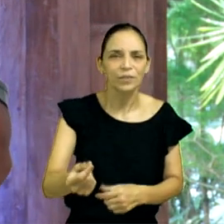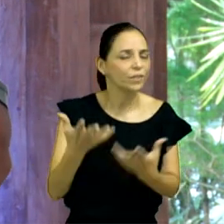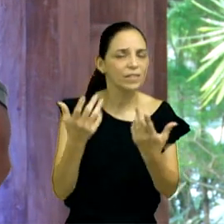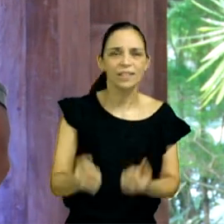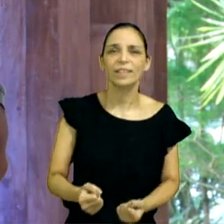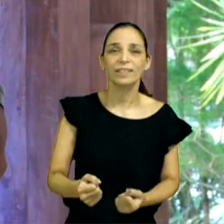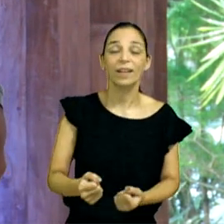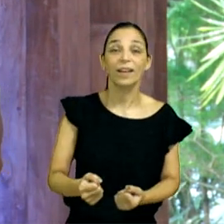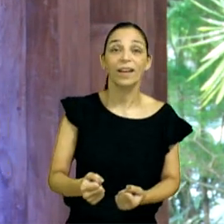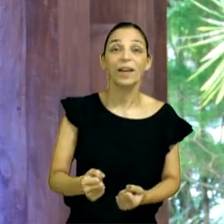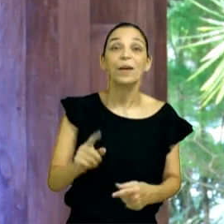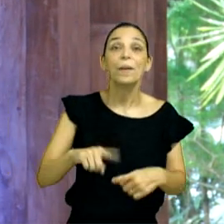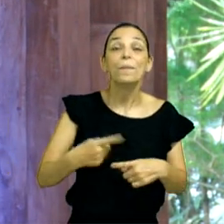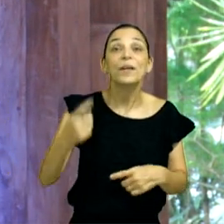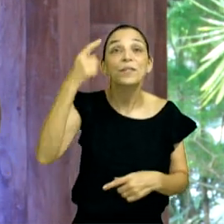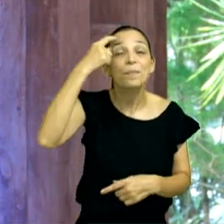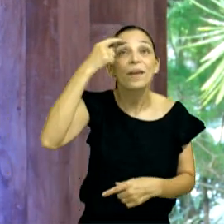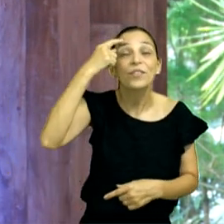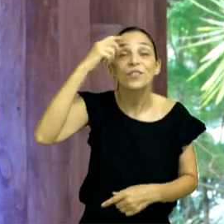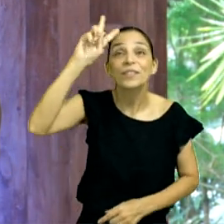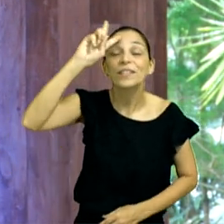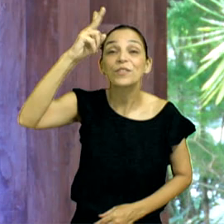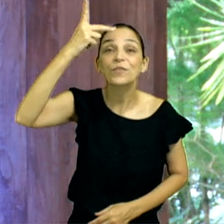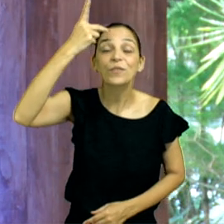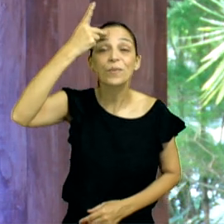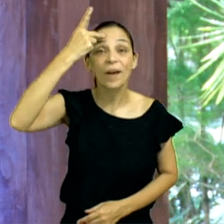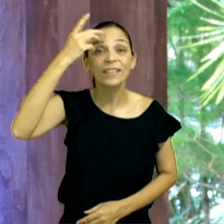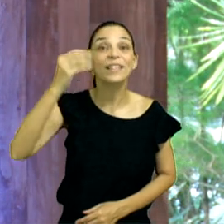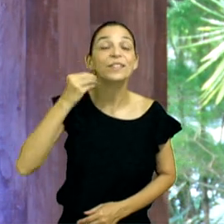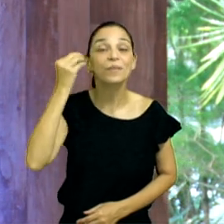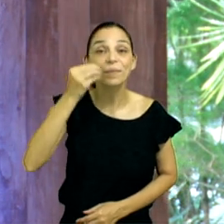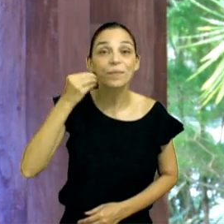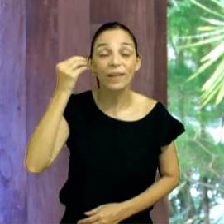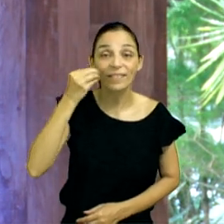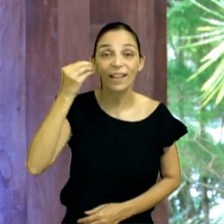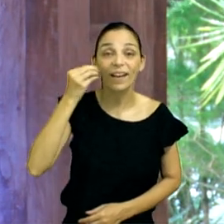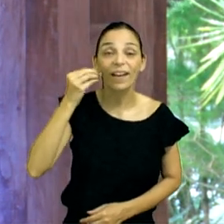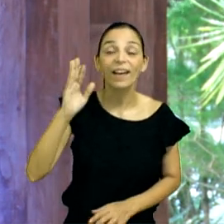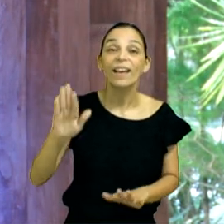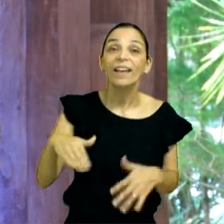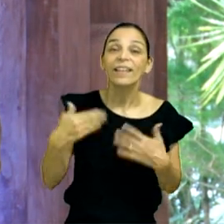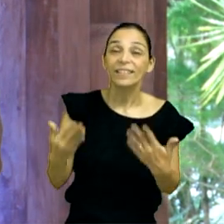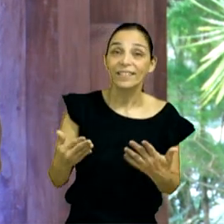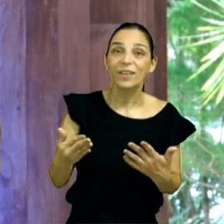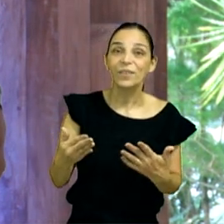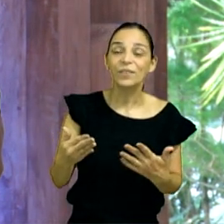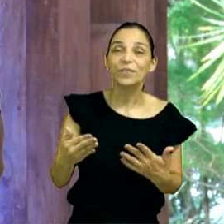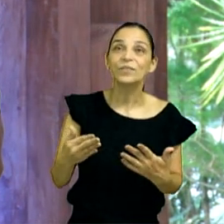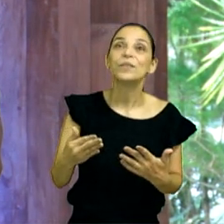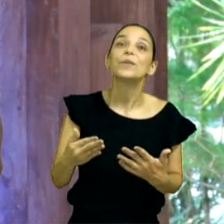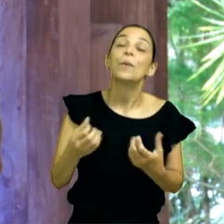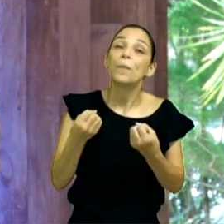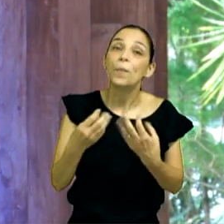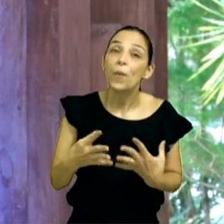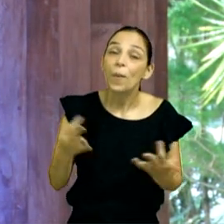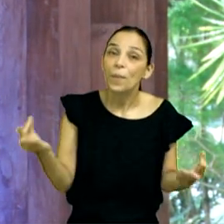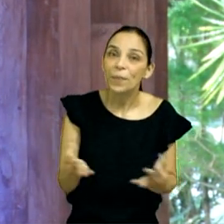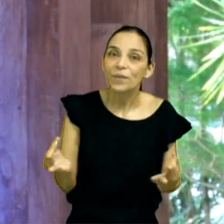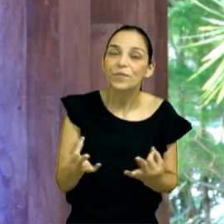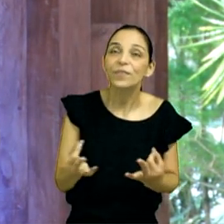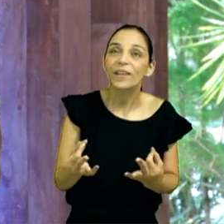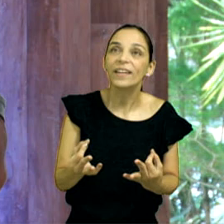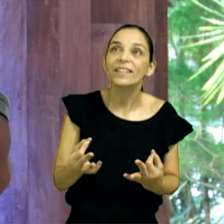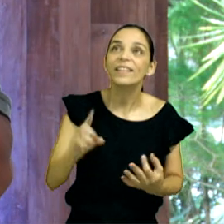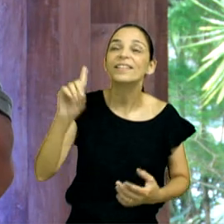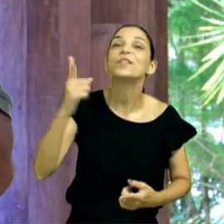Experimente renovação da vossa mente, para que você possa realmente experimentar, qual seja a boa, perfeita, e agradável vontade de